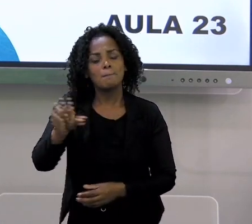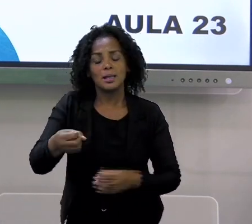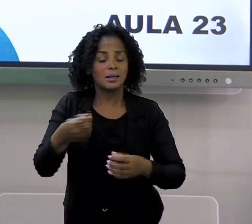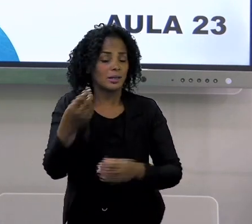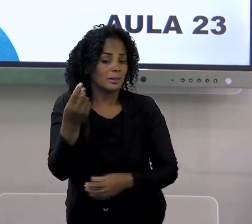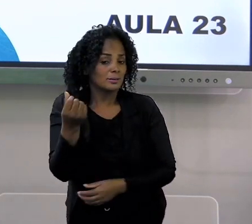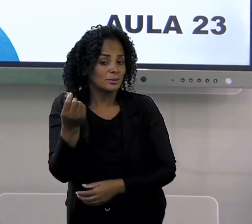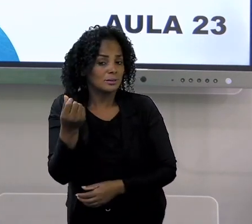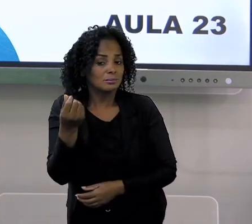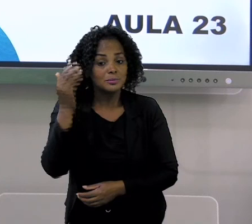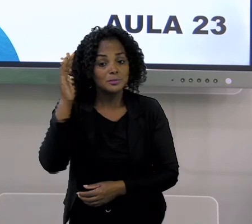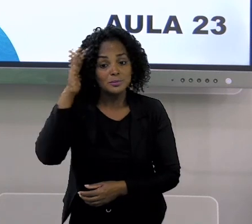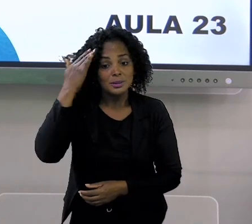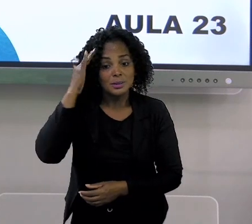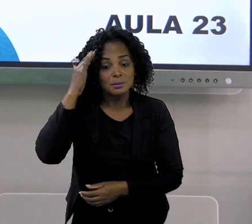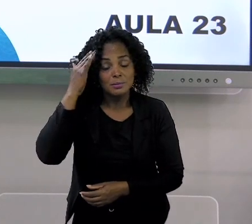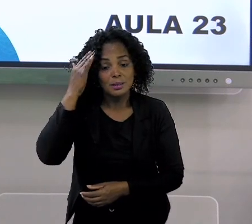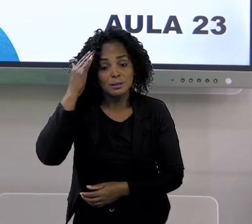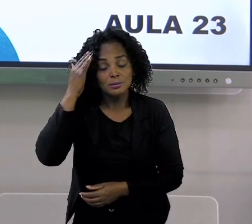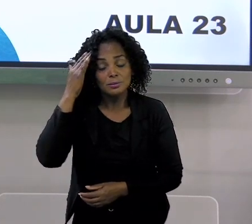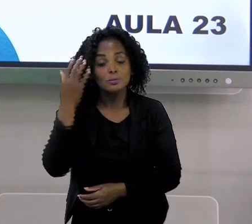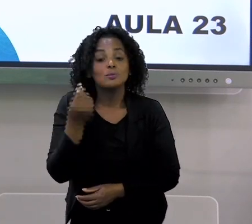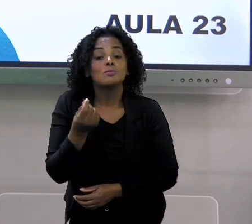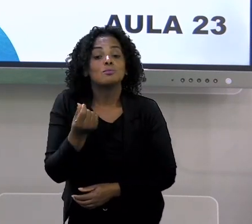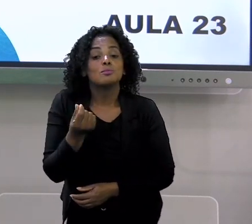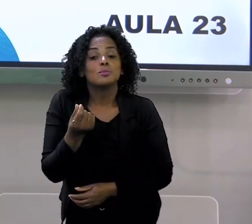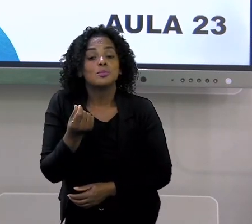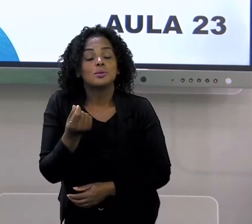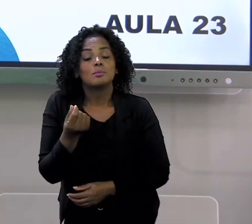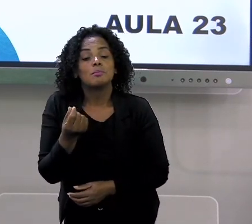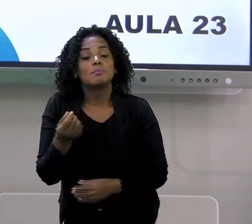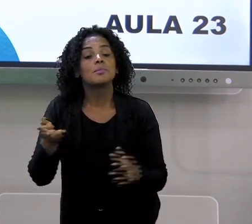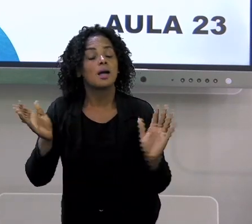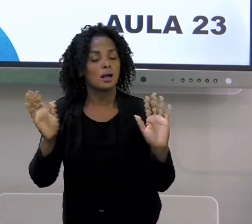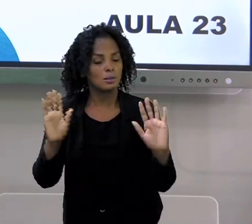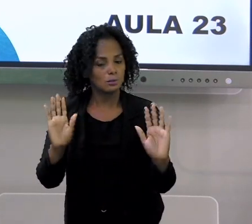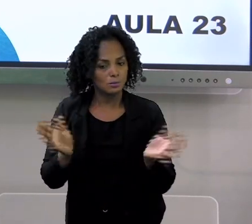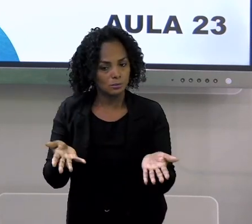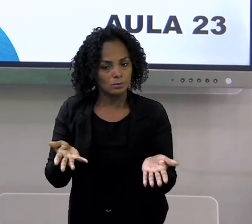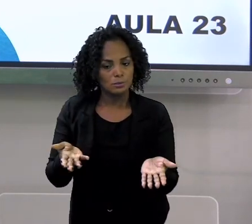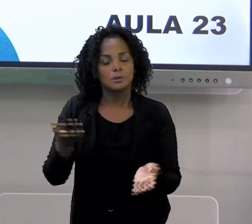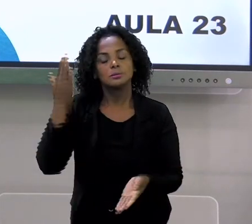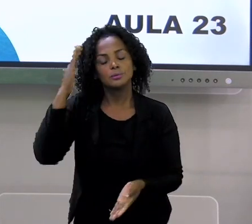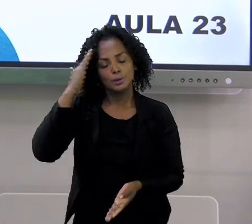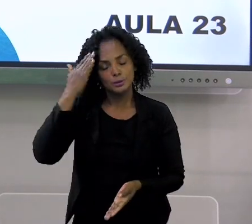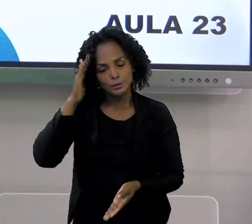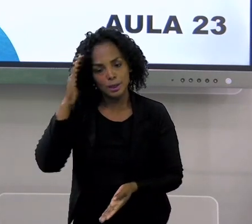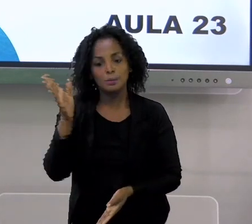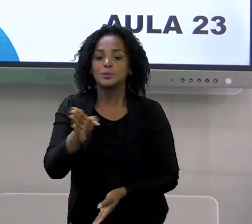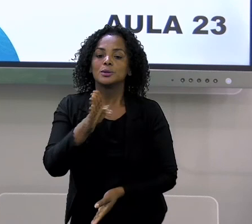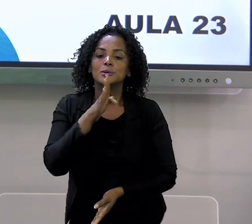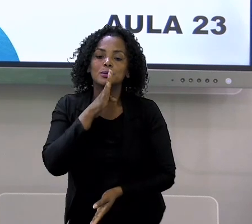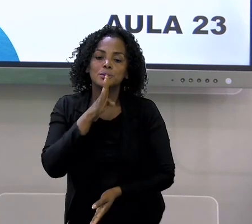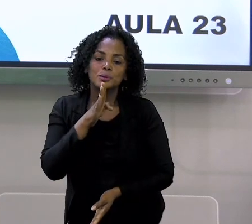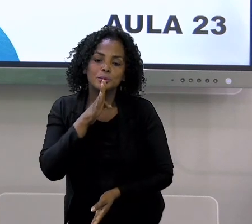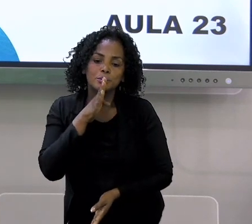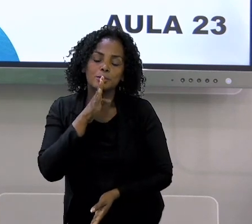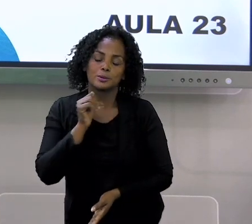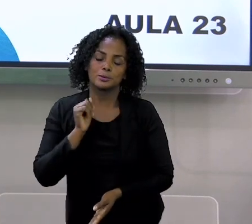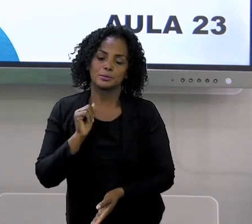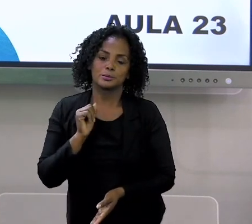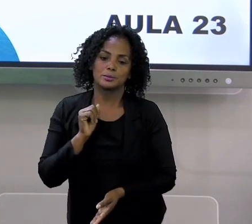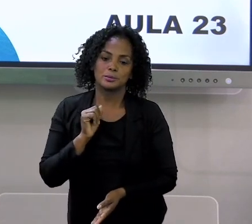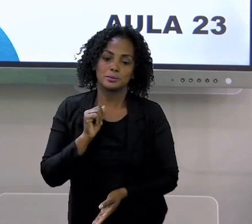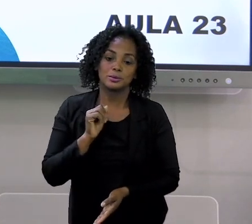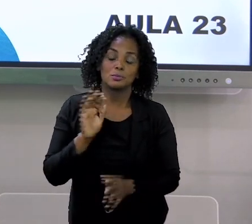e nem sabemos o valor correto. Então, agora sim, agora você já conhece, você já sabe,